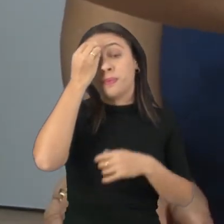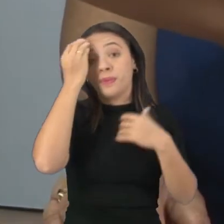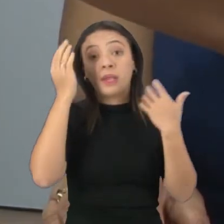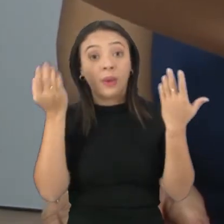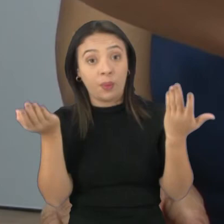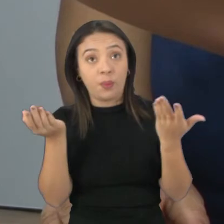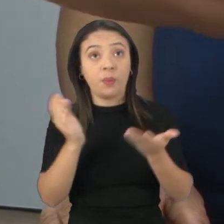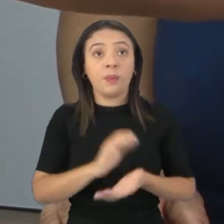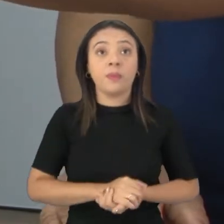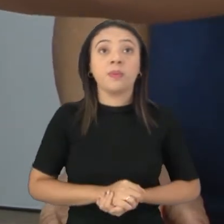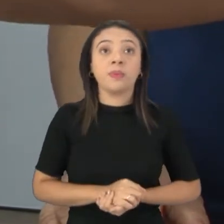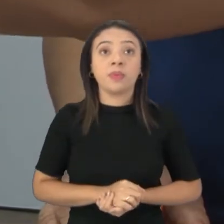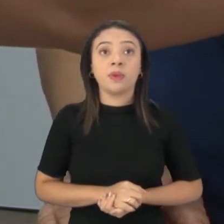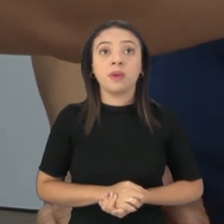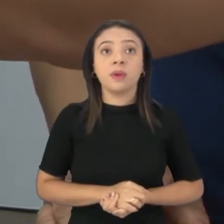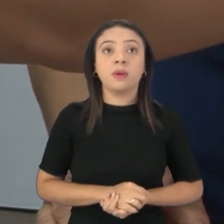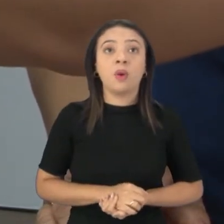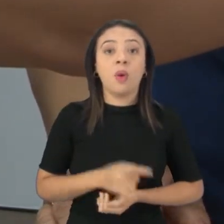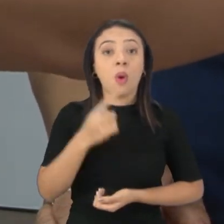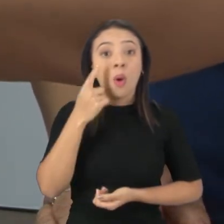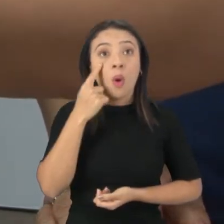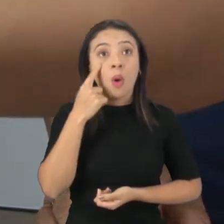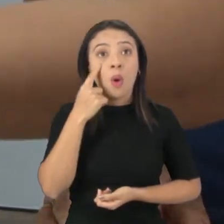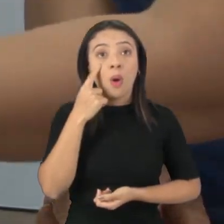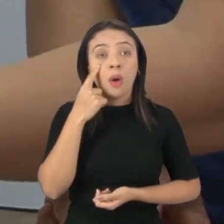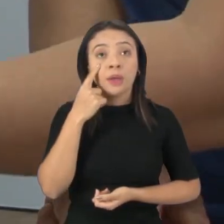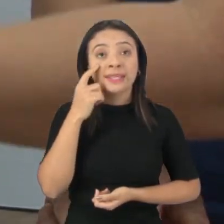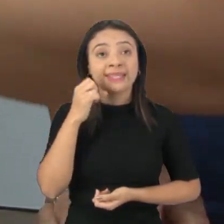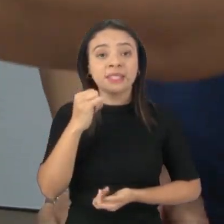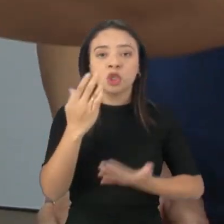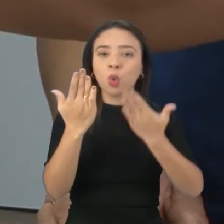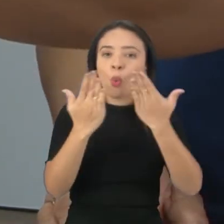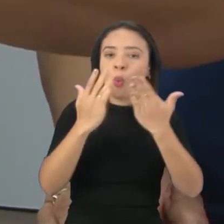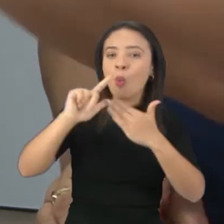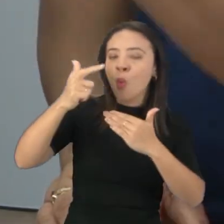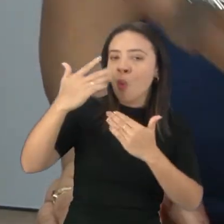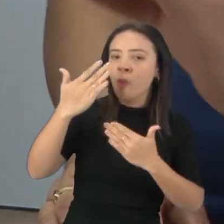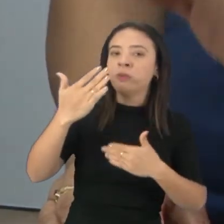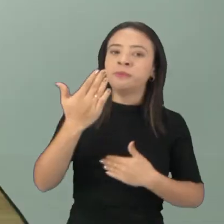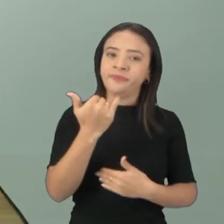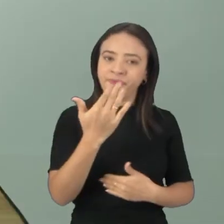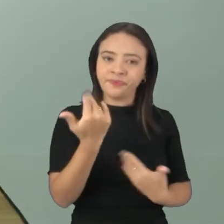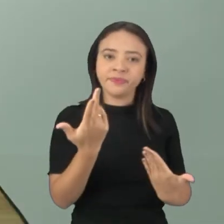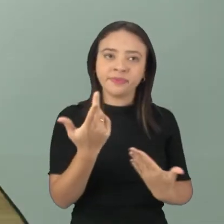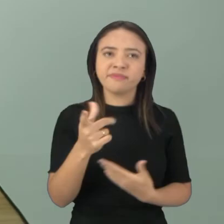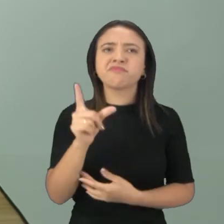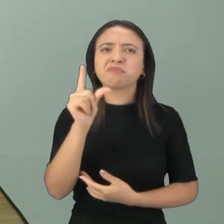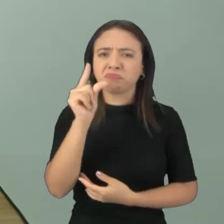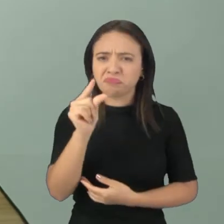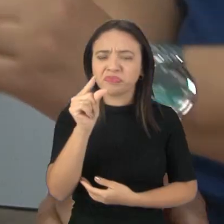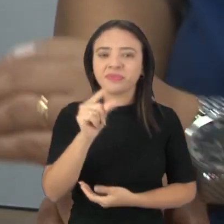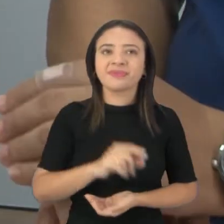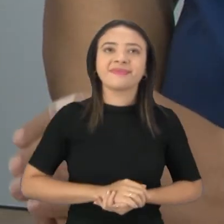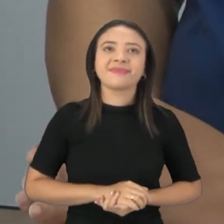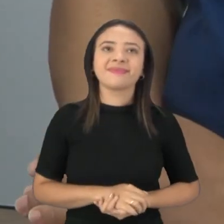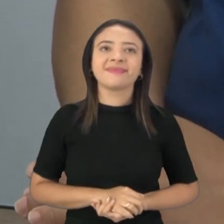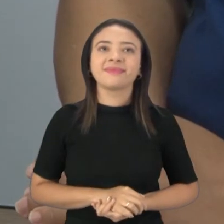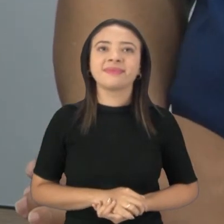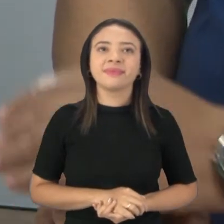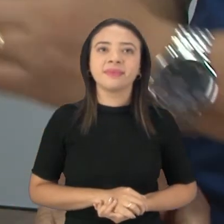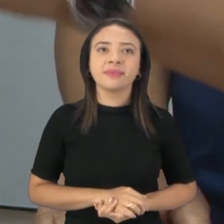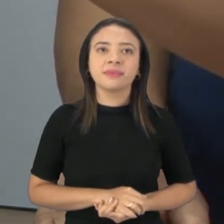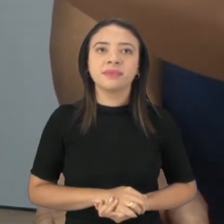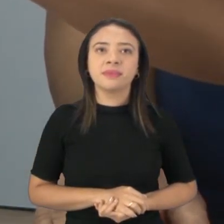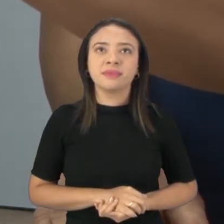Esses, como eu falei para você, olha o tamanho dele em relação aos outros, Bem reduzido, bem pequenininho. E aí, como eu falei para